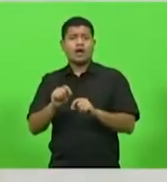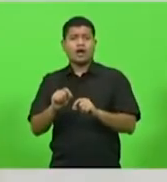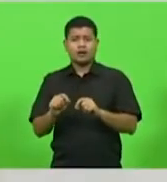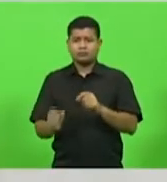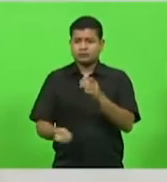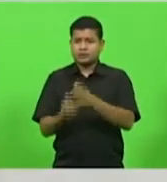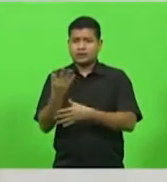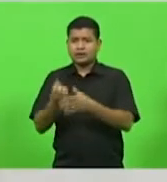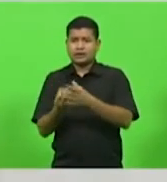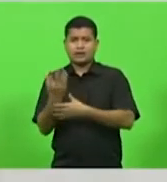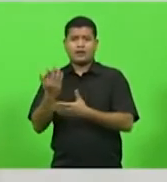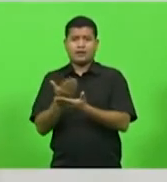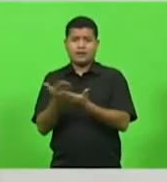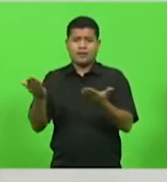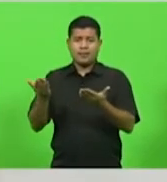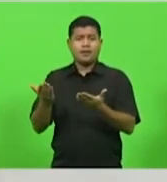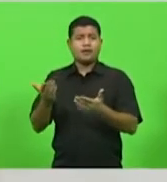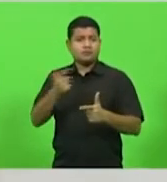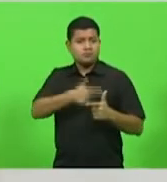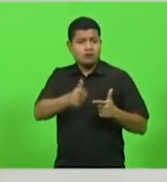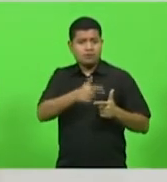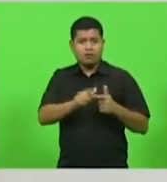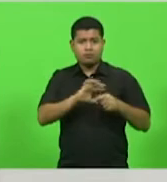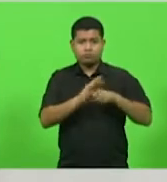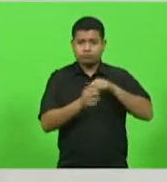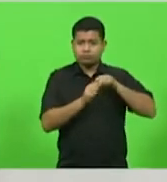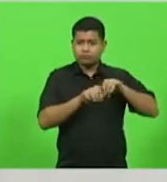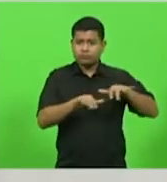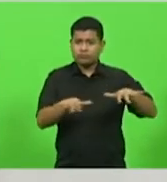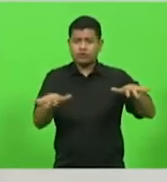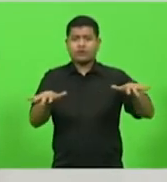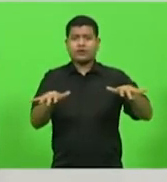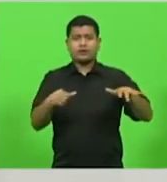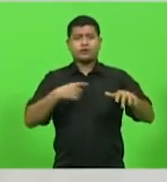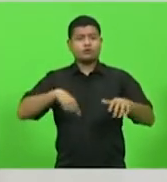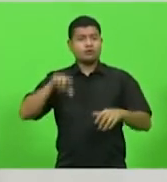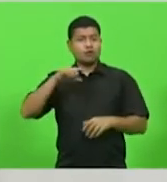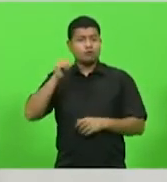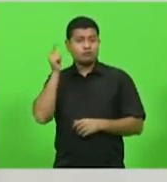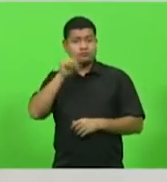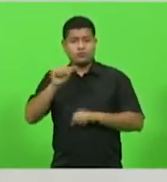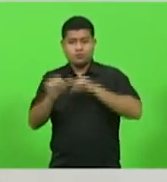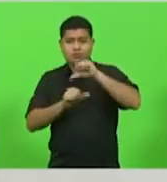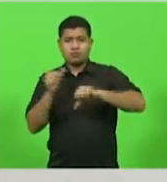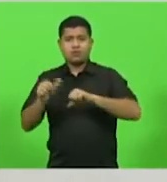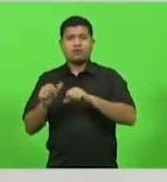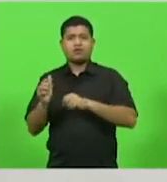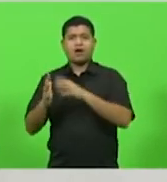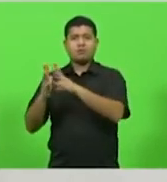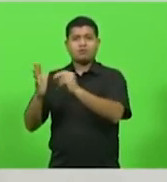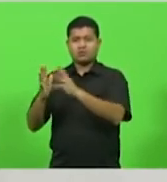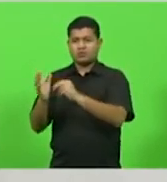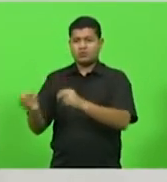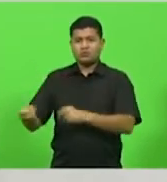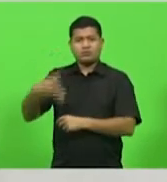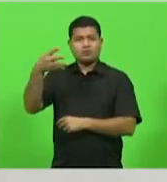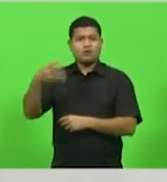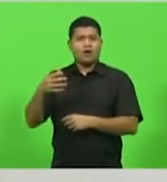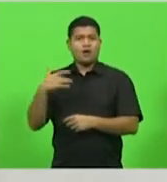Das mazelas da pandemia, construímos um novo modelo de saúde pública para Santa Catarina, regionalizado,